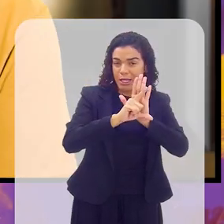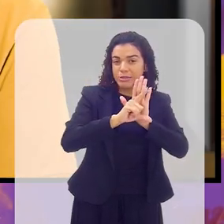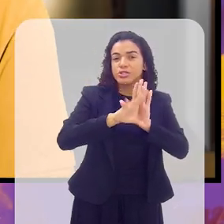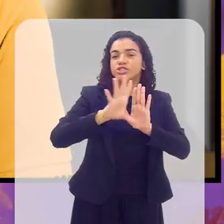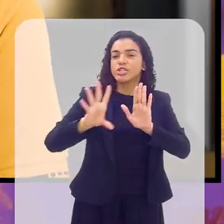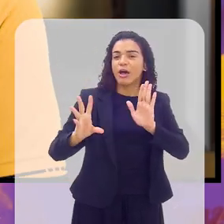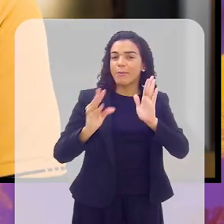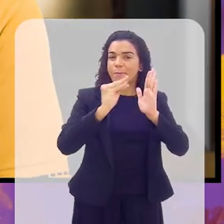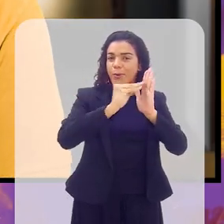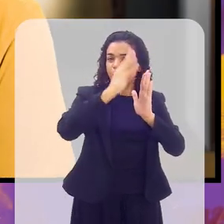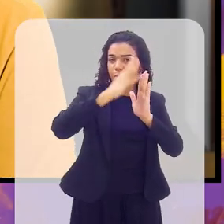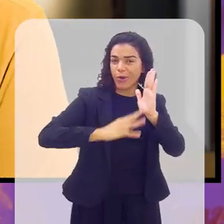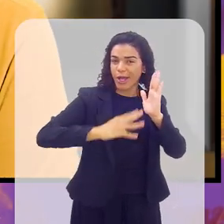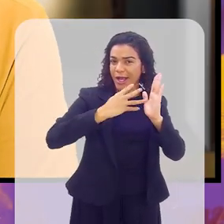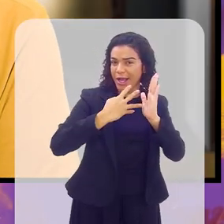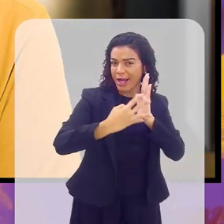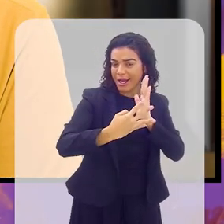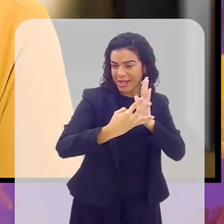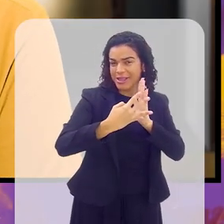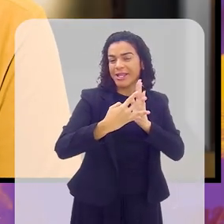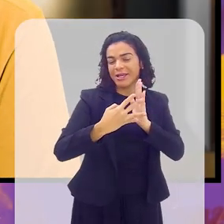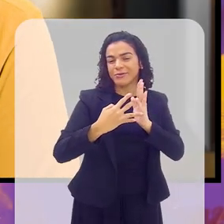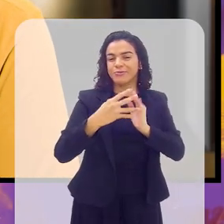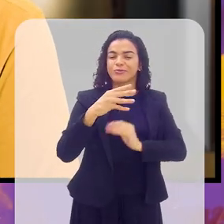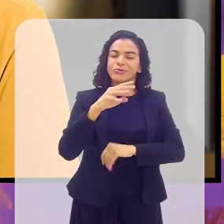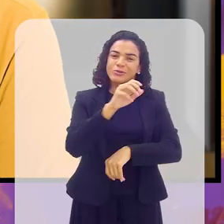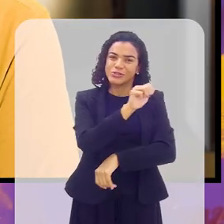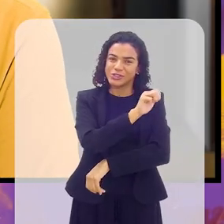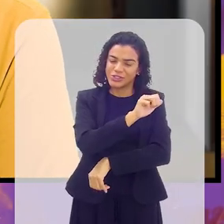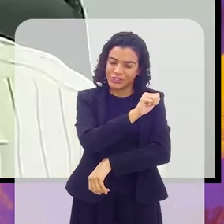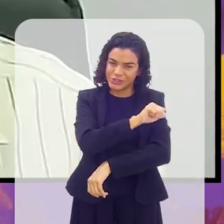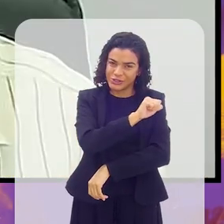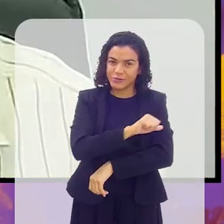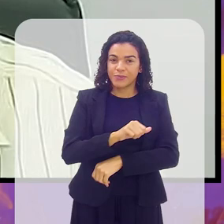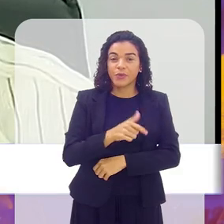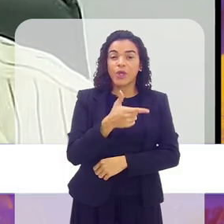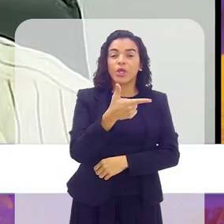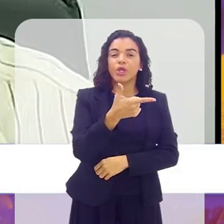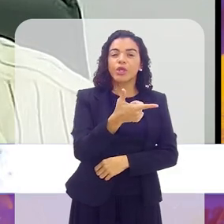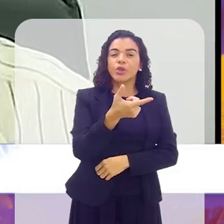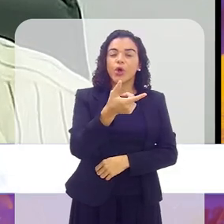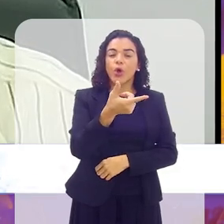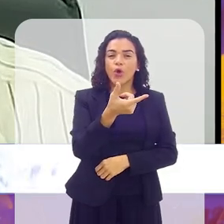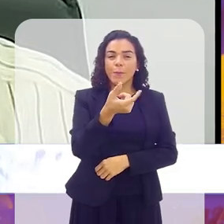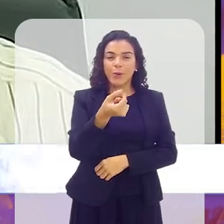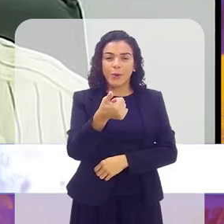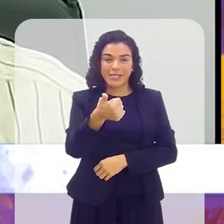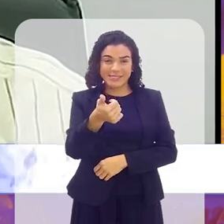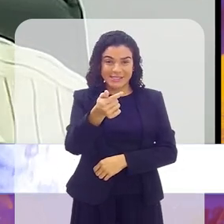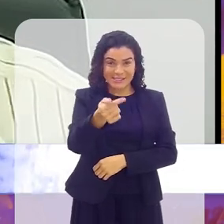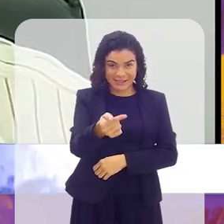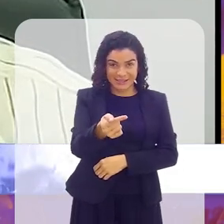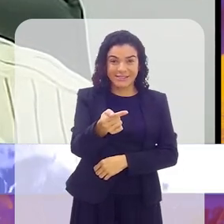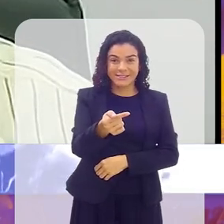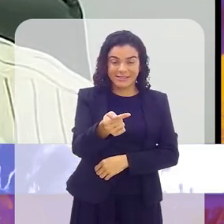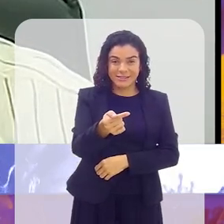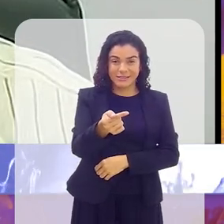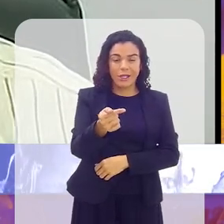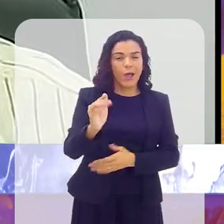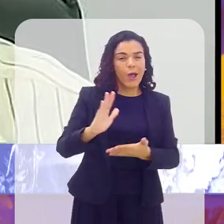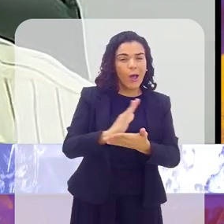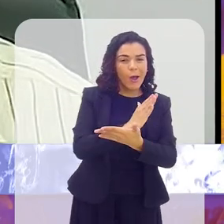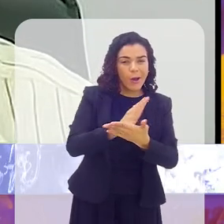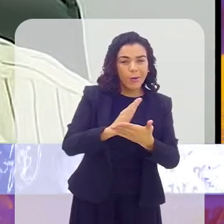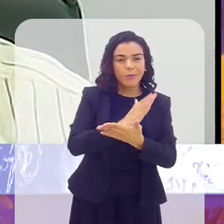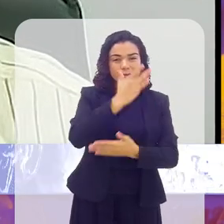já no calendário do estado do Rio de Janeiro, deputado Luiz Paulo. Foi em 2017. Algumas